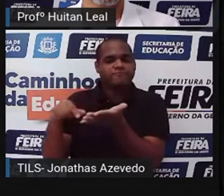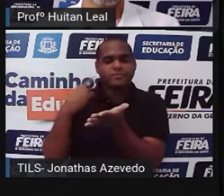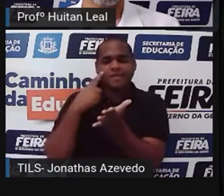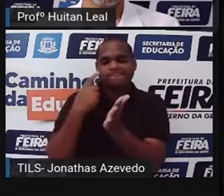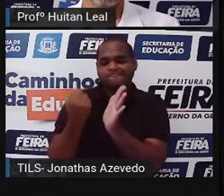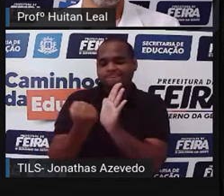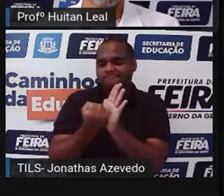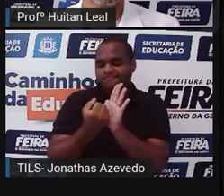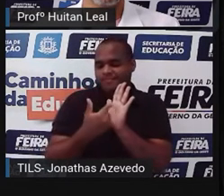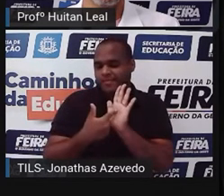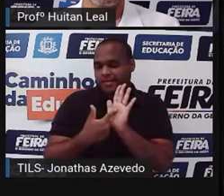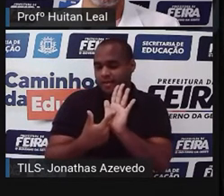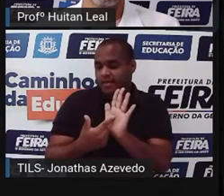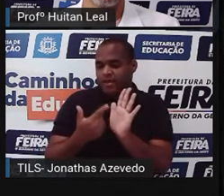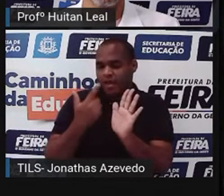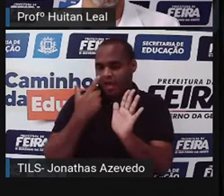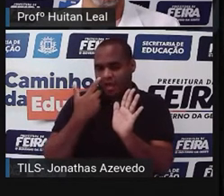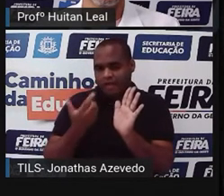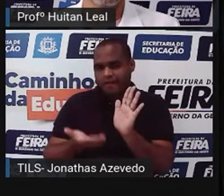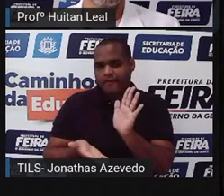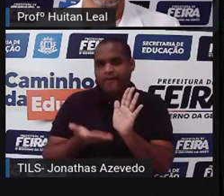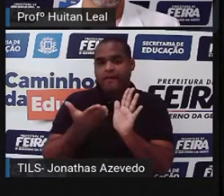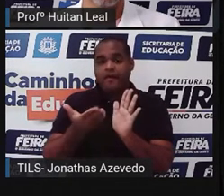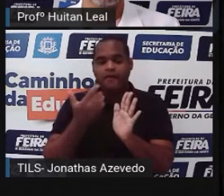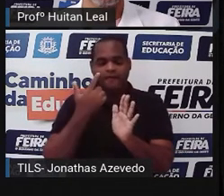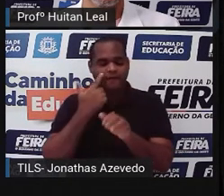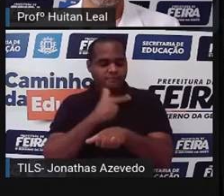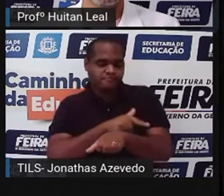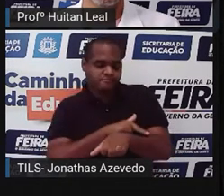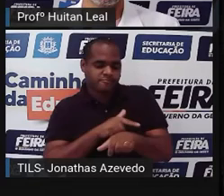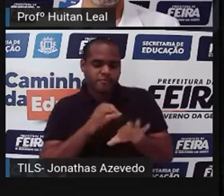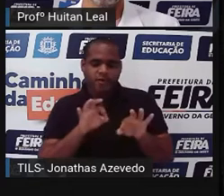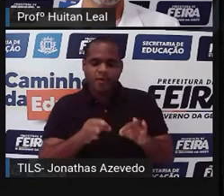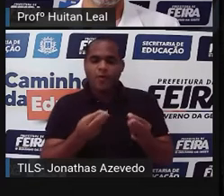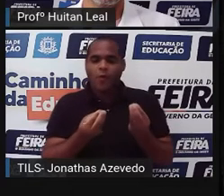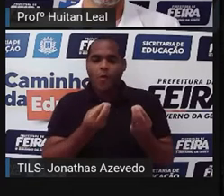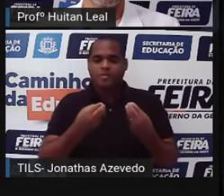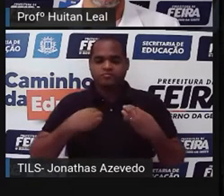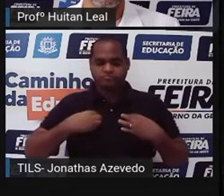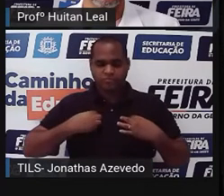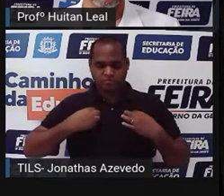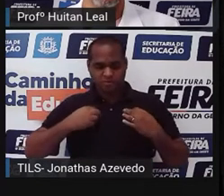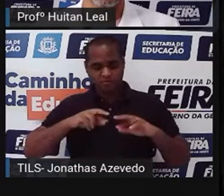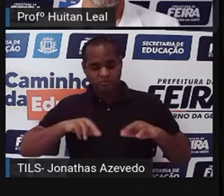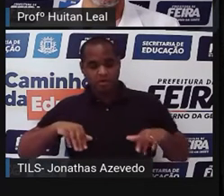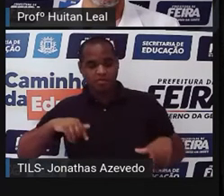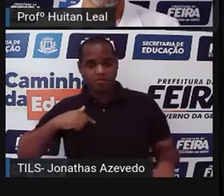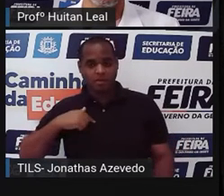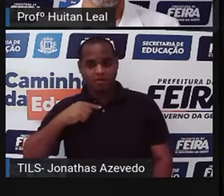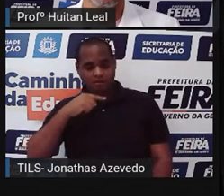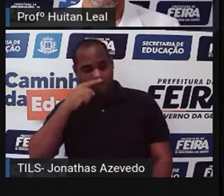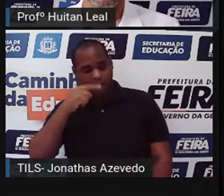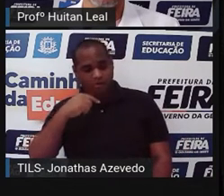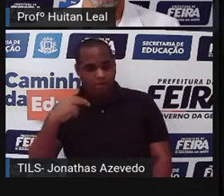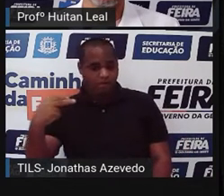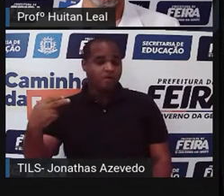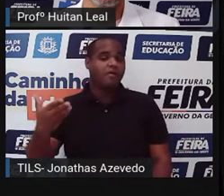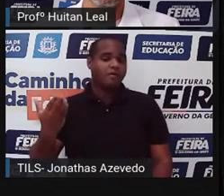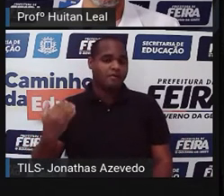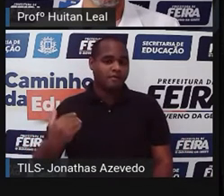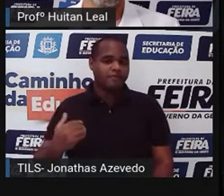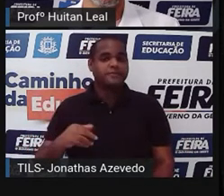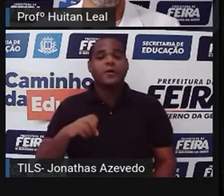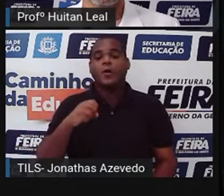comportamentos, como a moda, fazer críticas implícitas, ou seja, as críticas veladas,